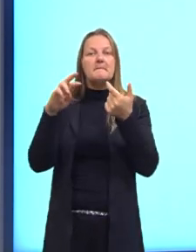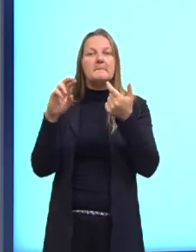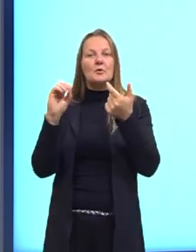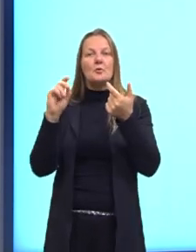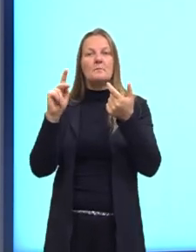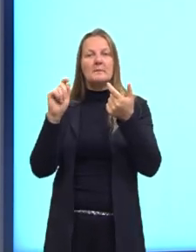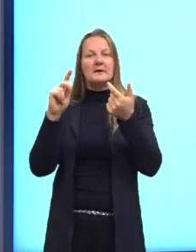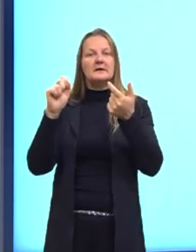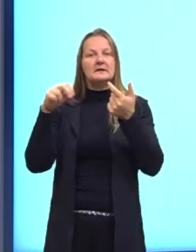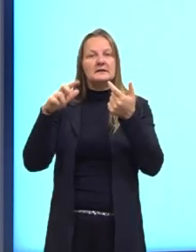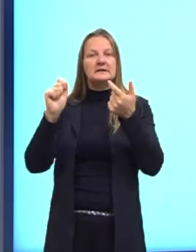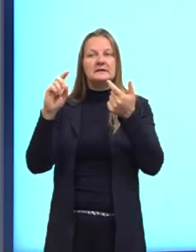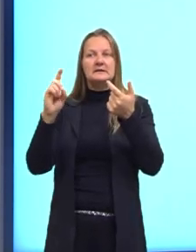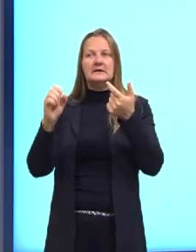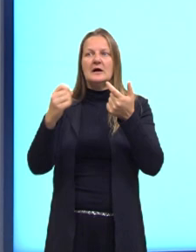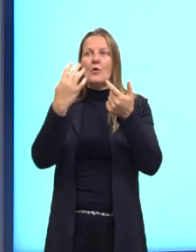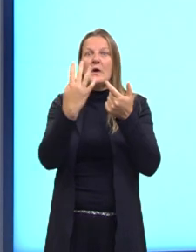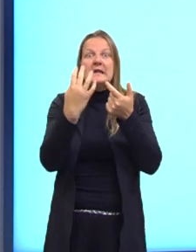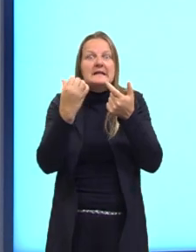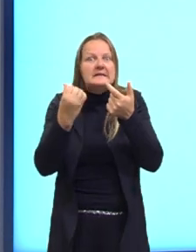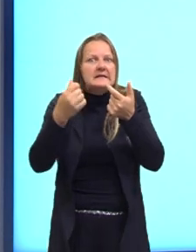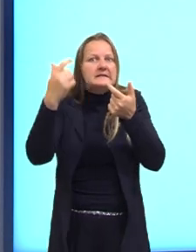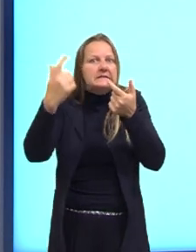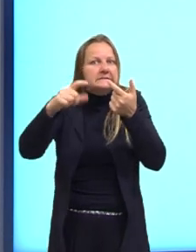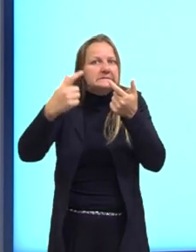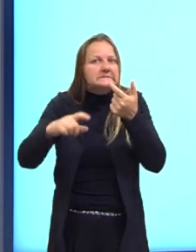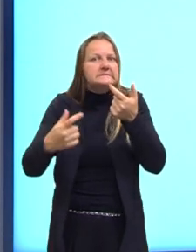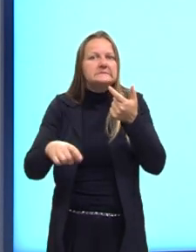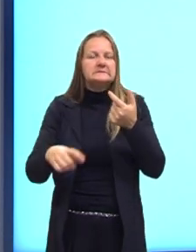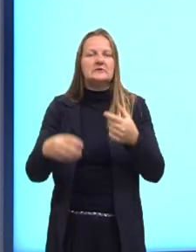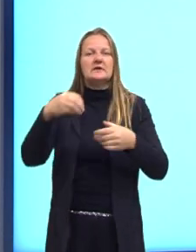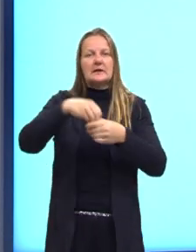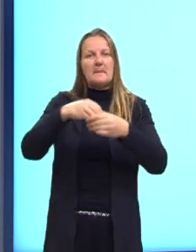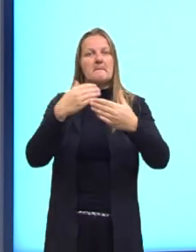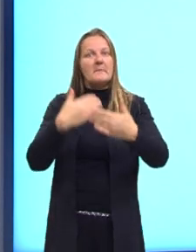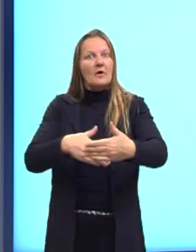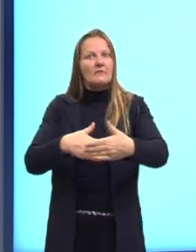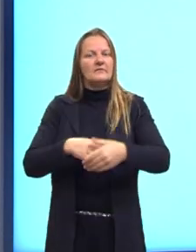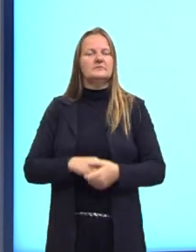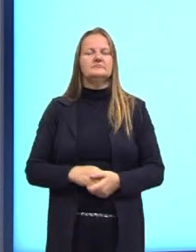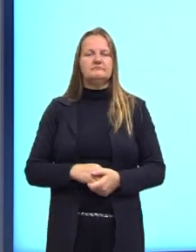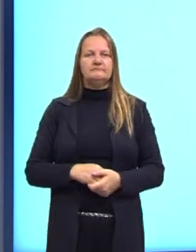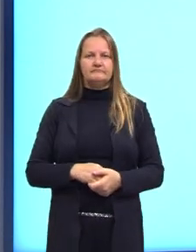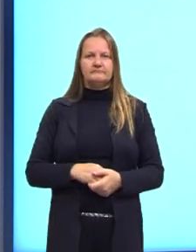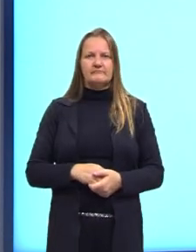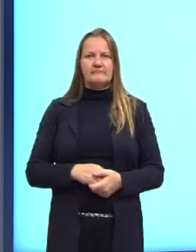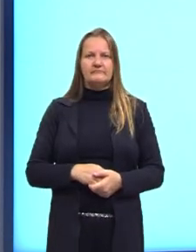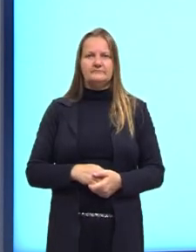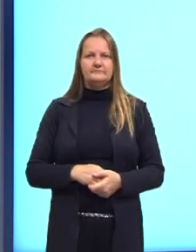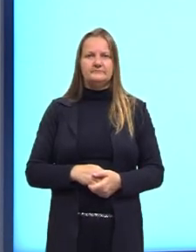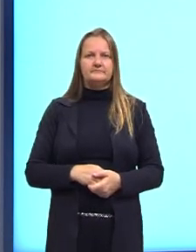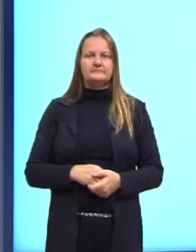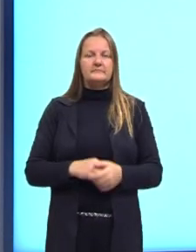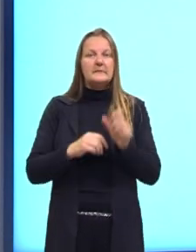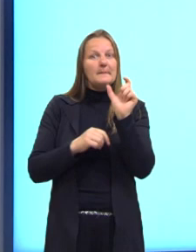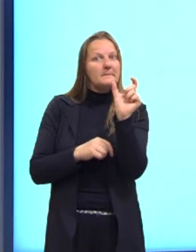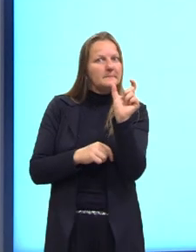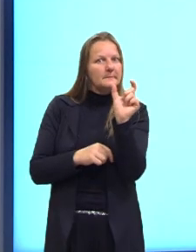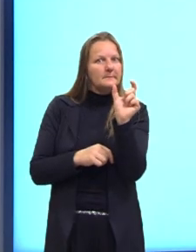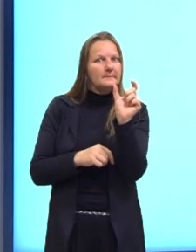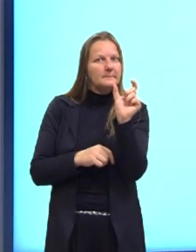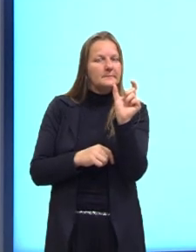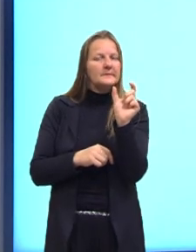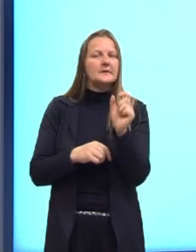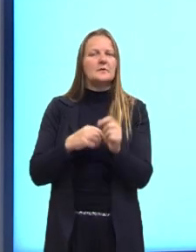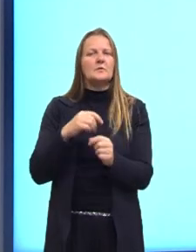vai aparecer aí 46 vezes. É claro, gente, que aqui é um estudo de palavra, né? Eu tô